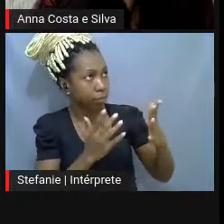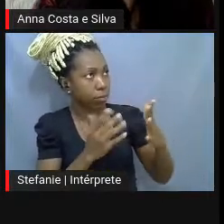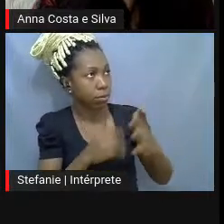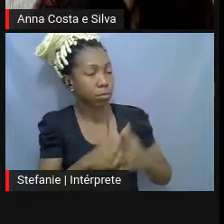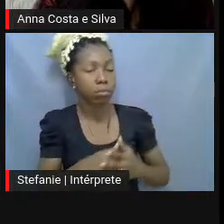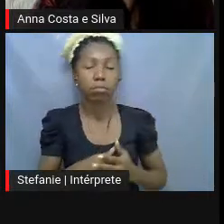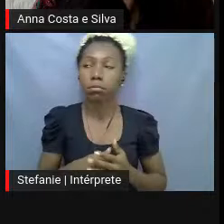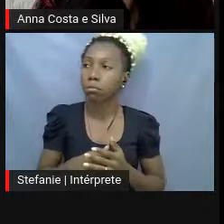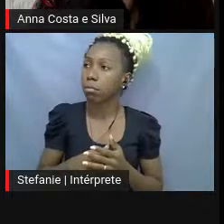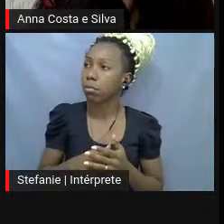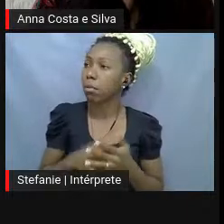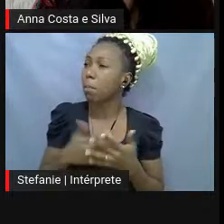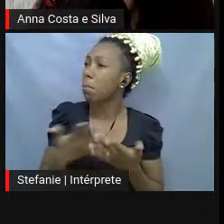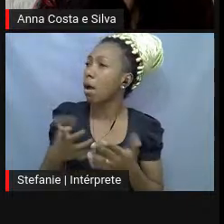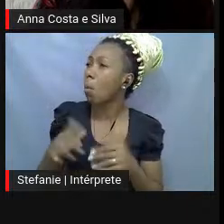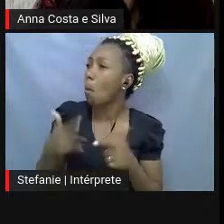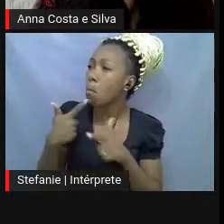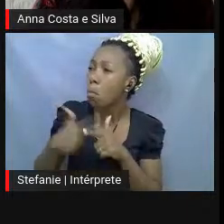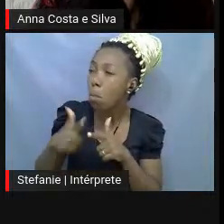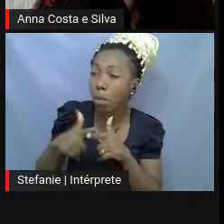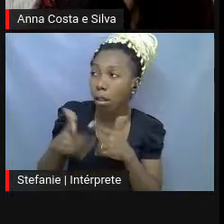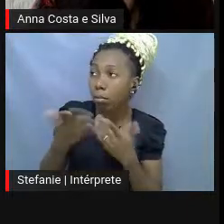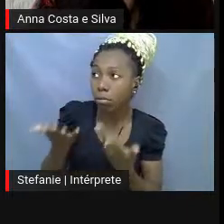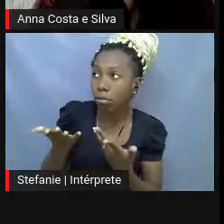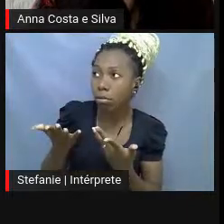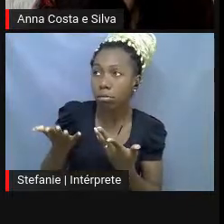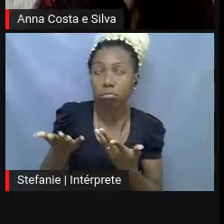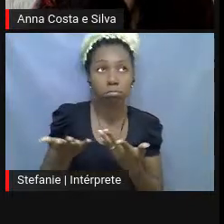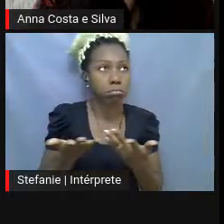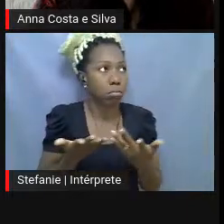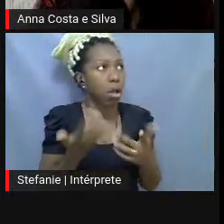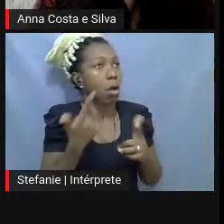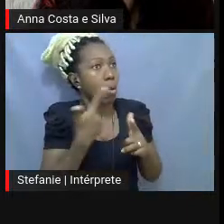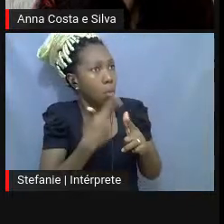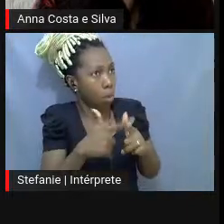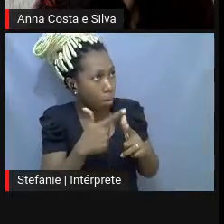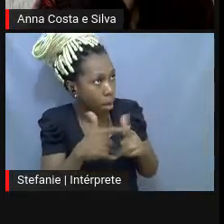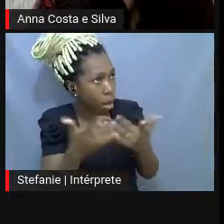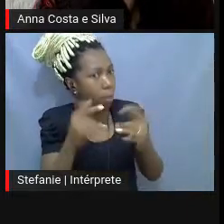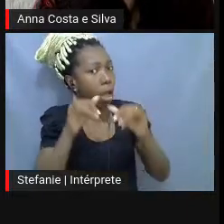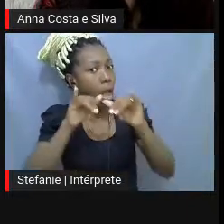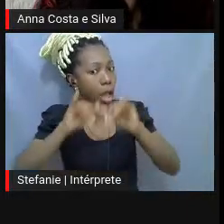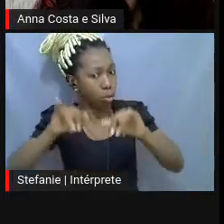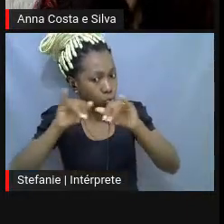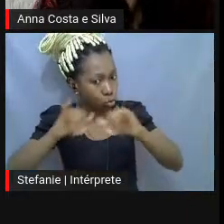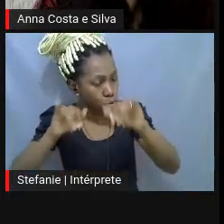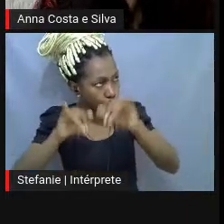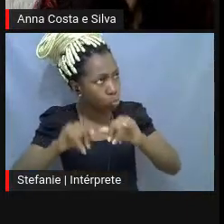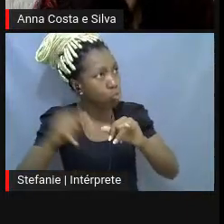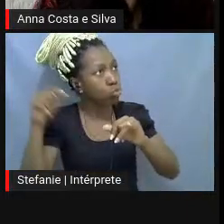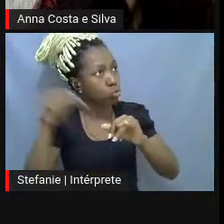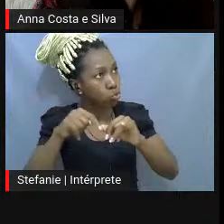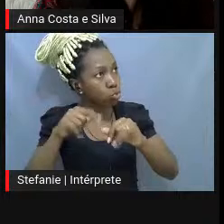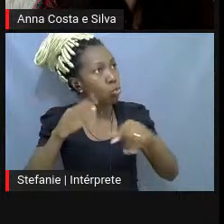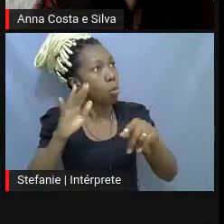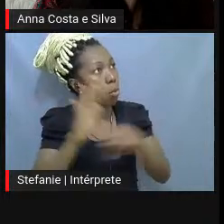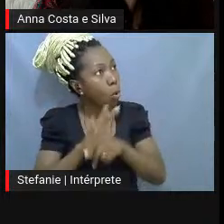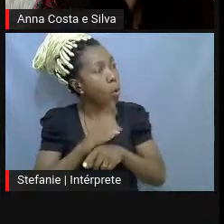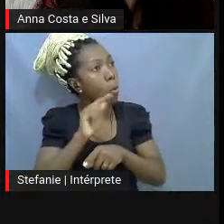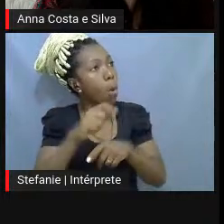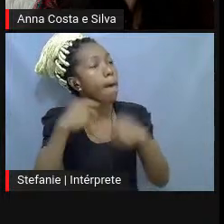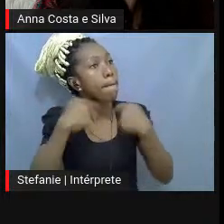É... Mas qual o problema? É... O problema é que nossos anúncios são comprados e todo anúncio tem que ter uma